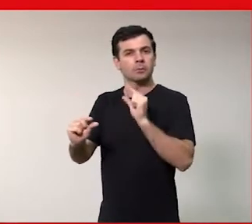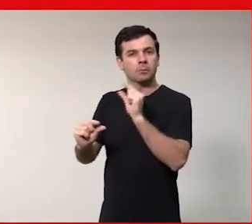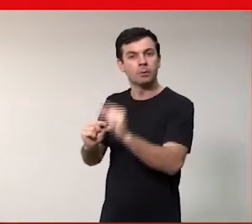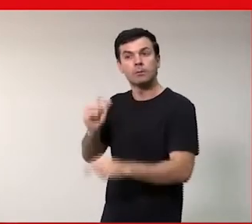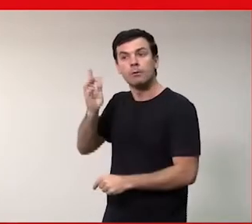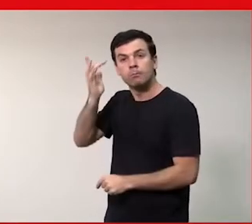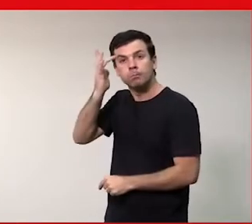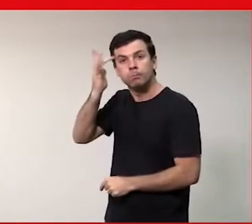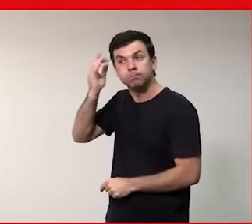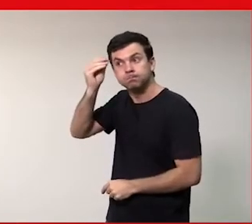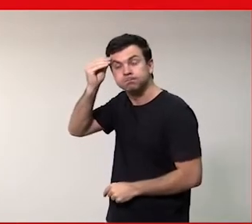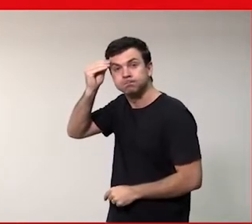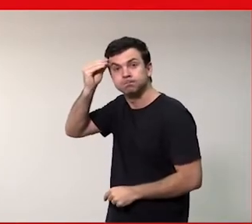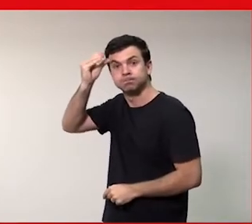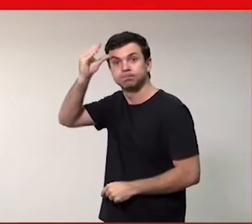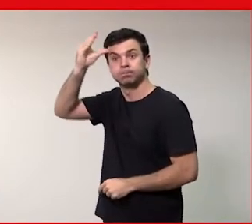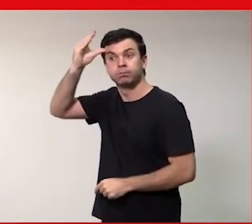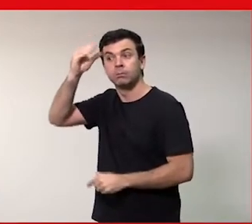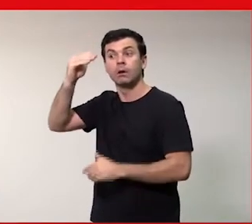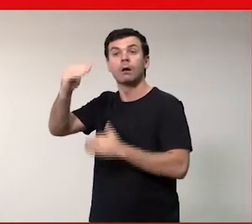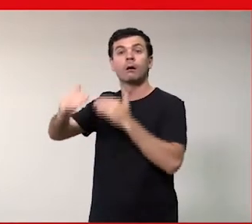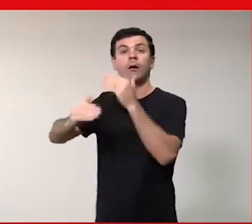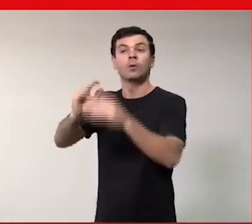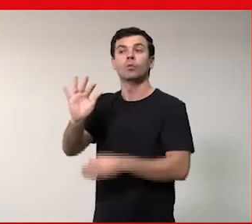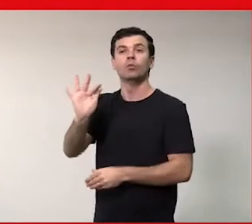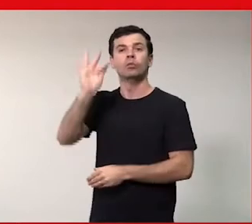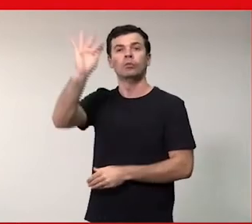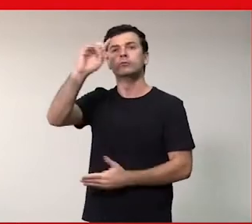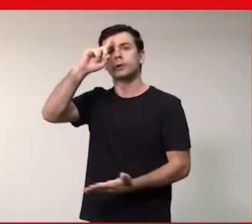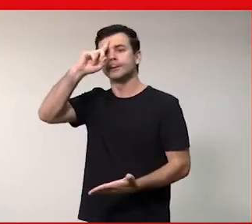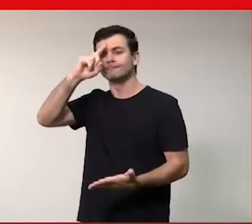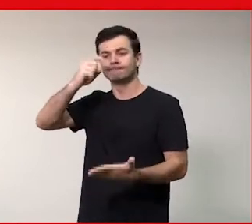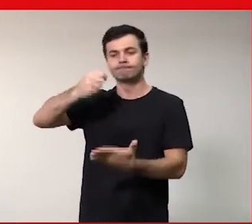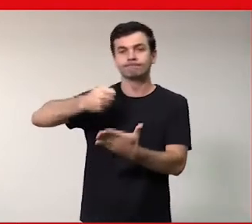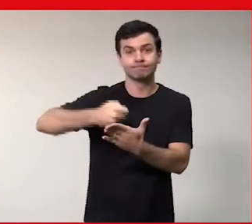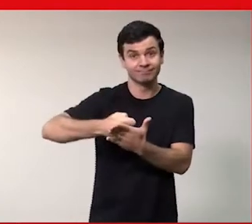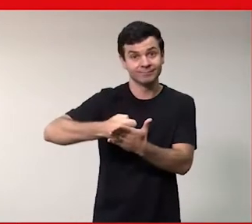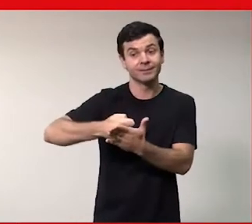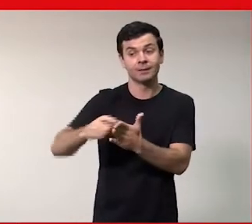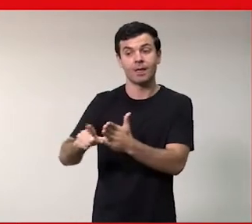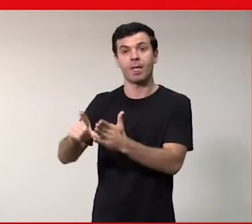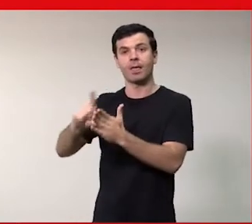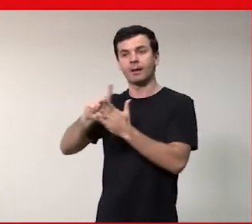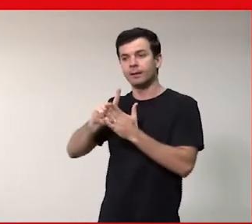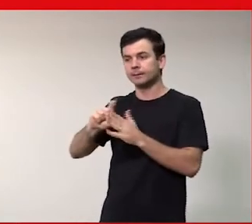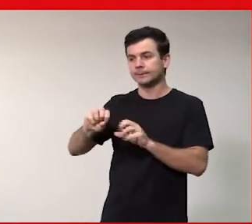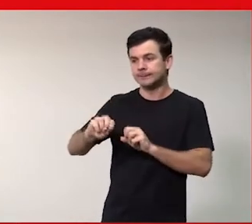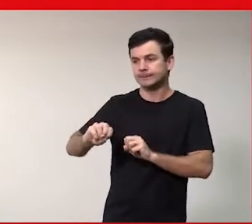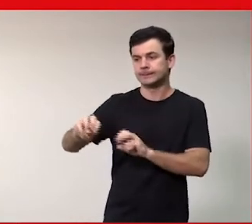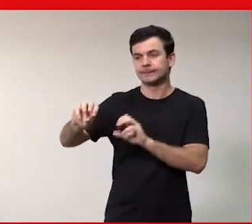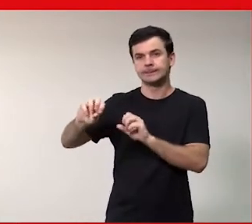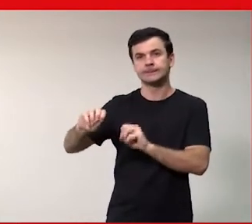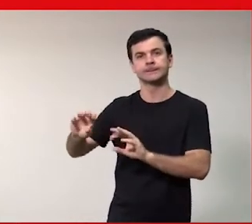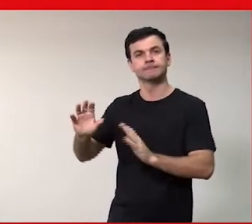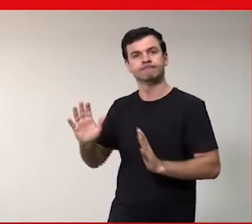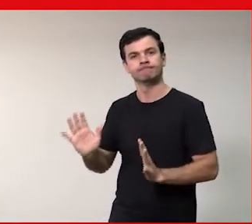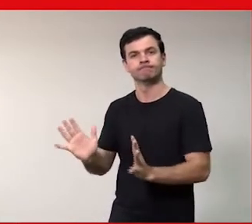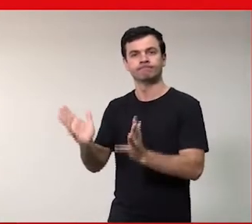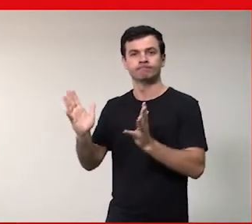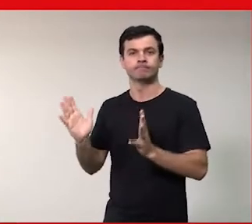as suas escolhas que vão refletir lá na frente esse cuidado é o momento em que deve ser esse cuidado